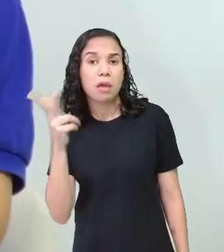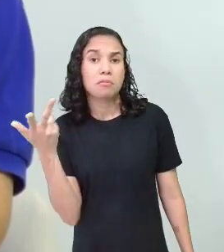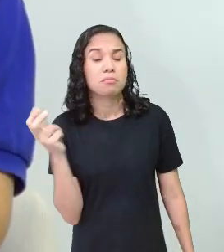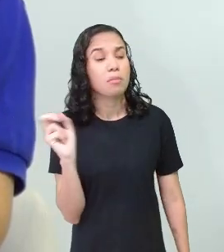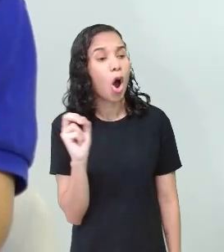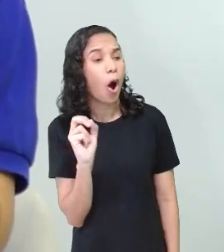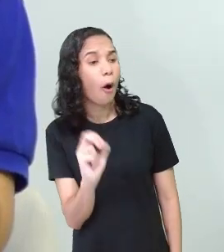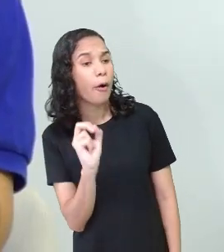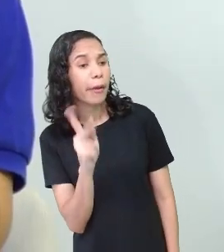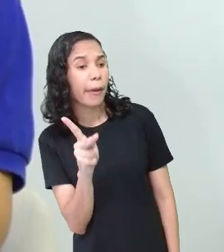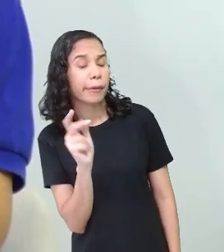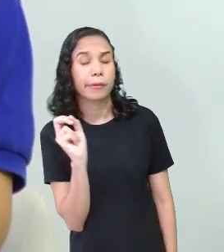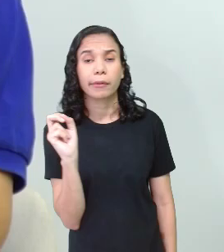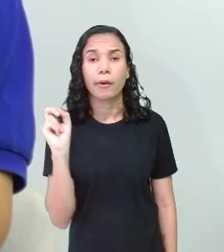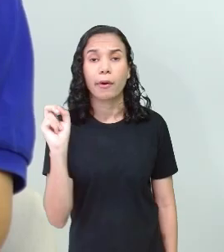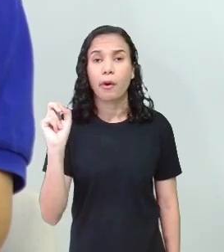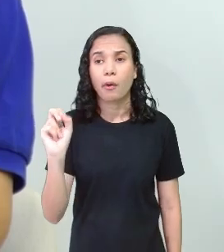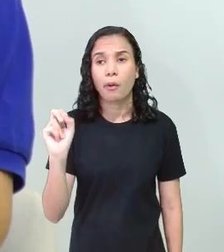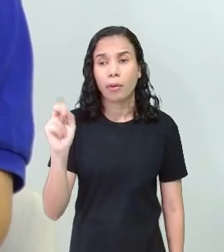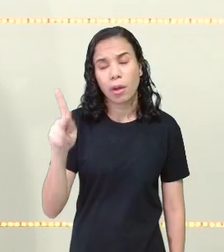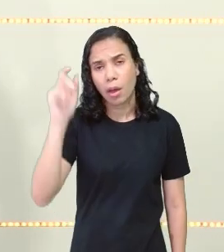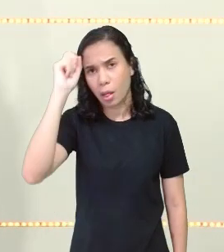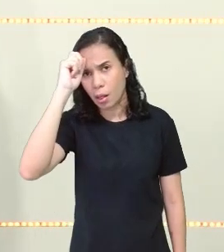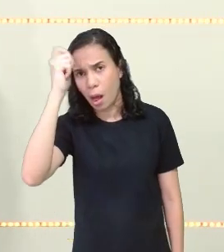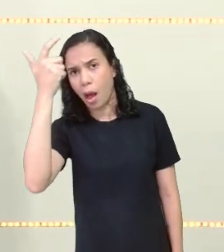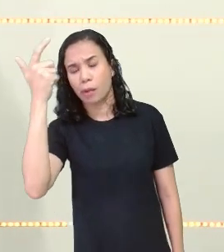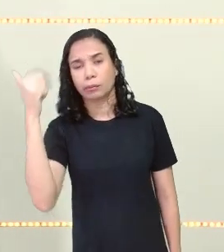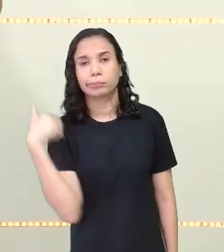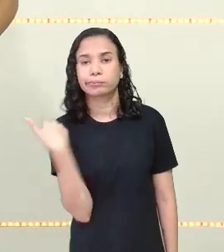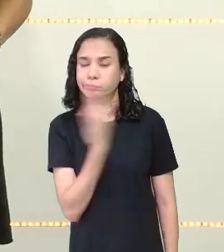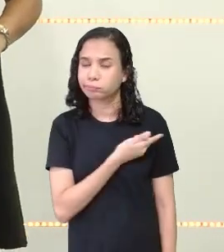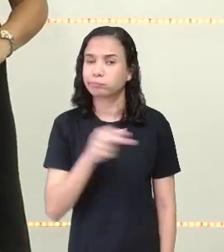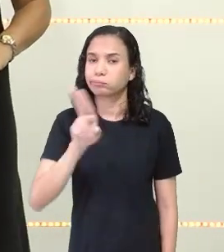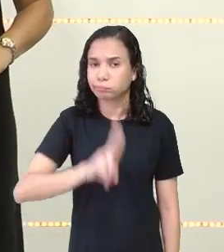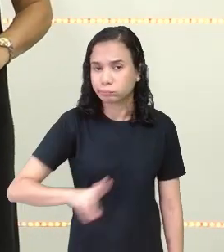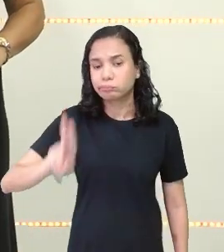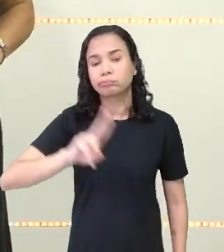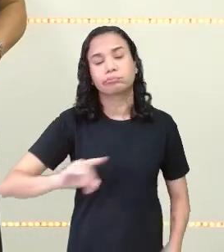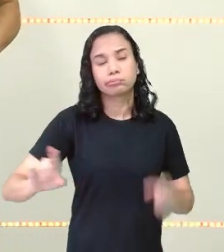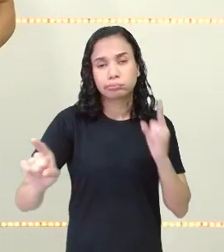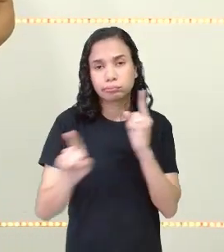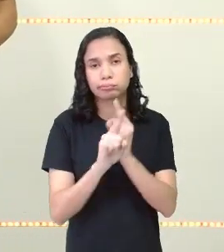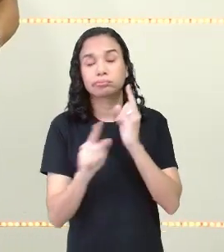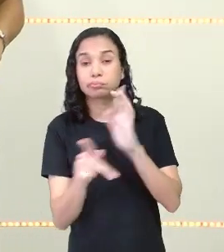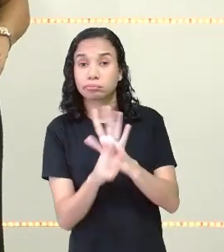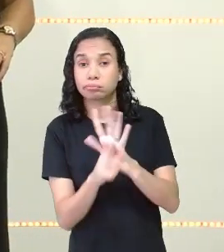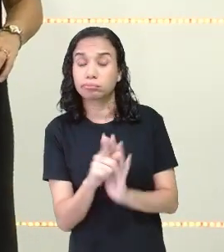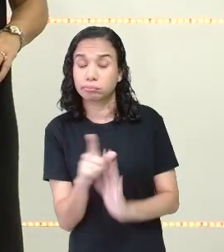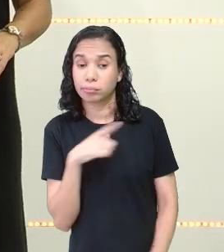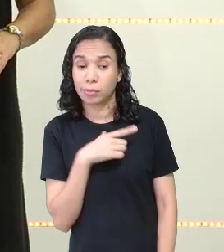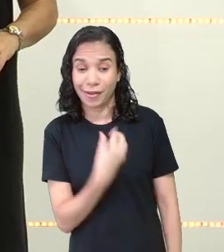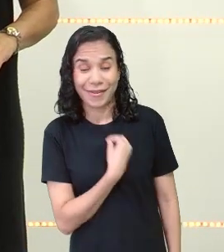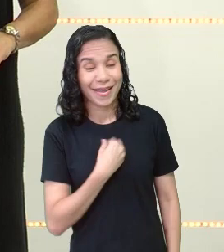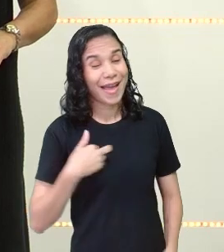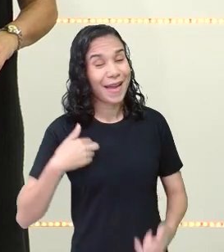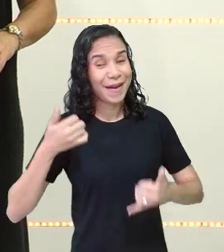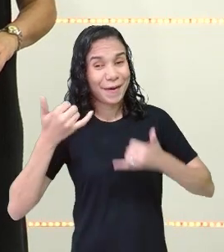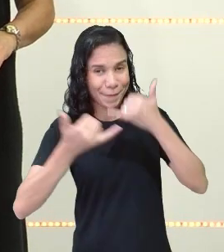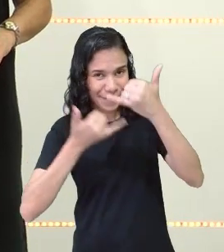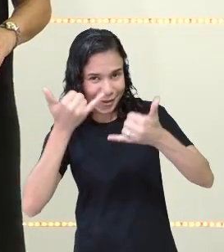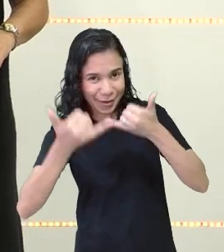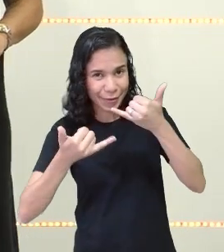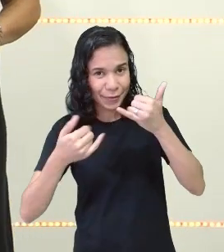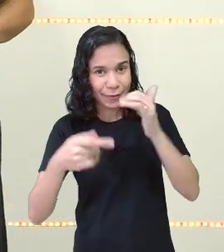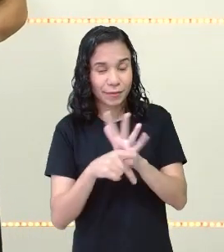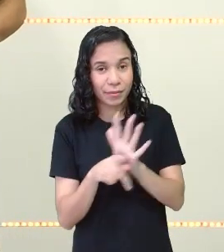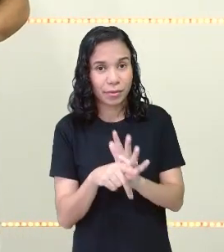Não é? Ok, claro que sim. A gente vai, a gente se encontra. Eu gosto muito, eu brinco muito com